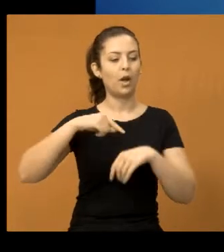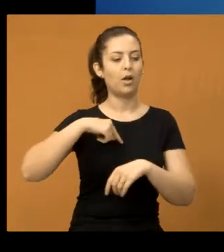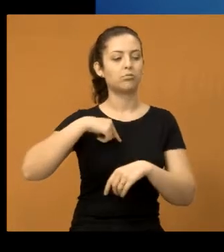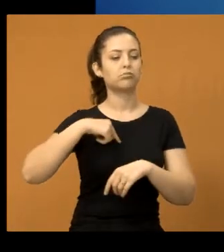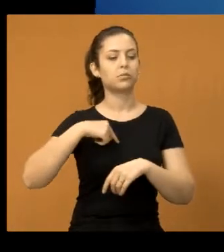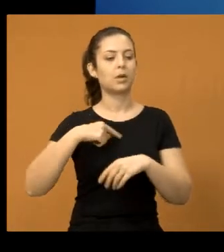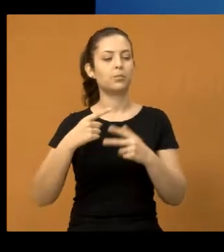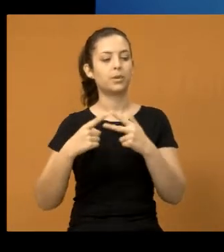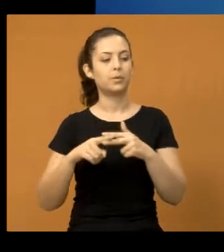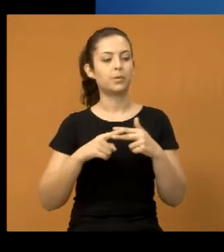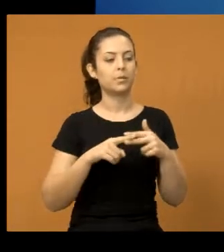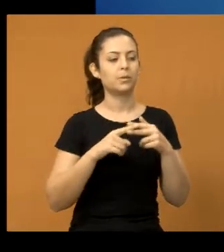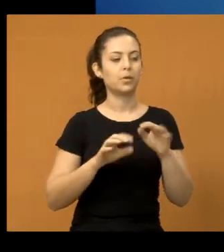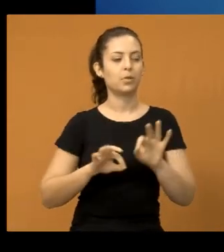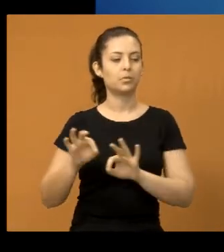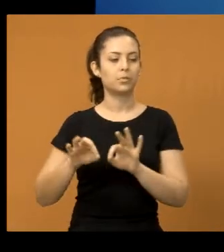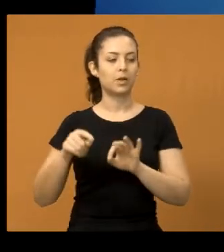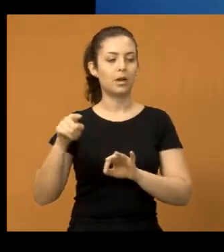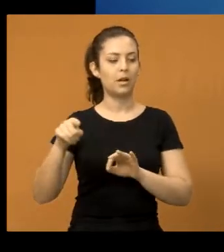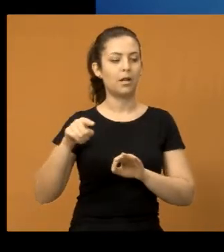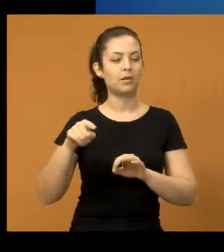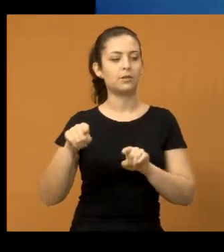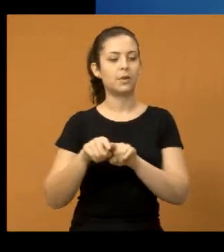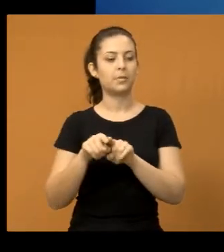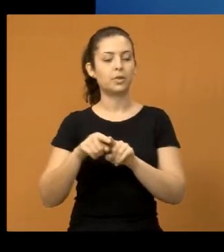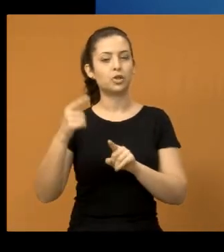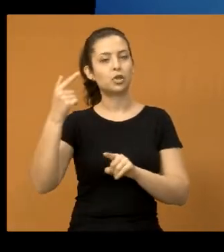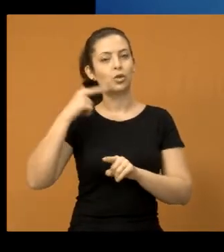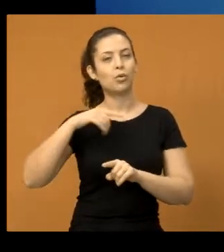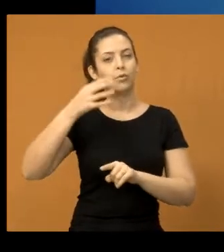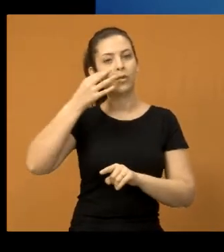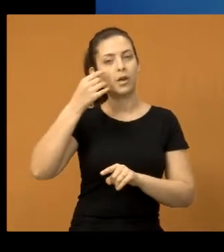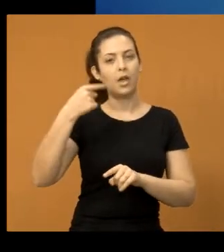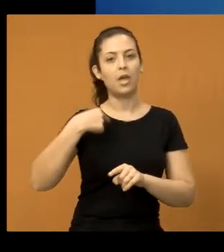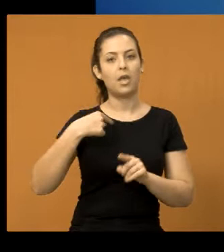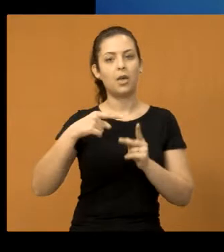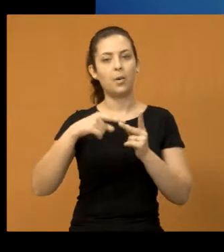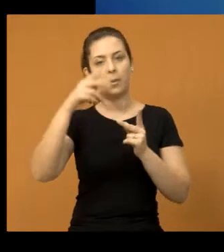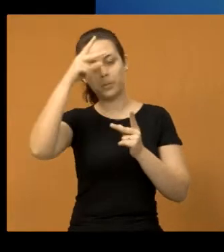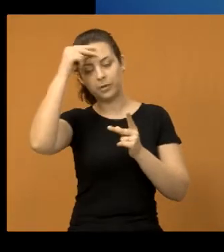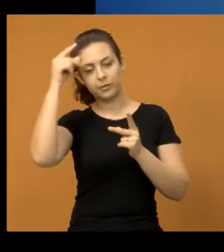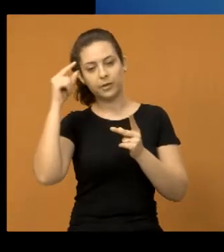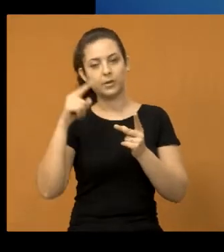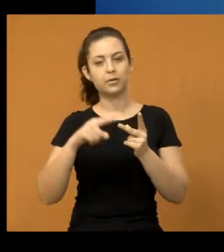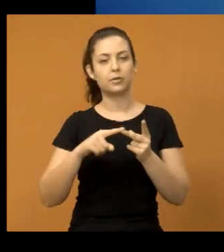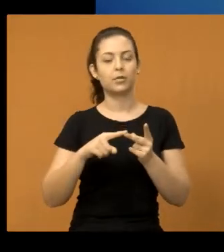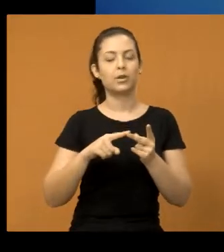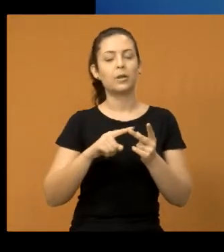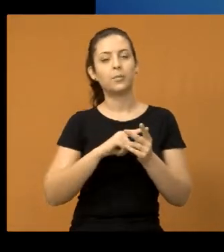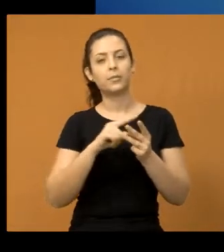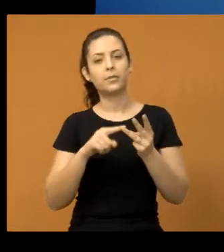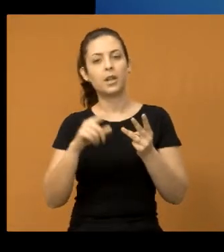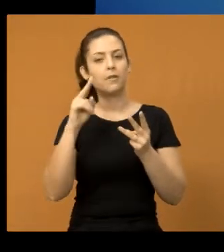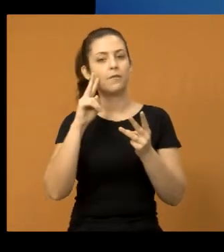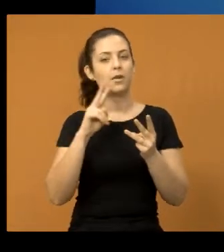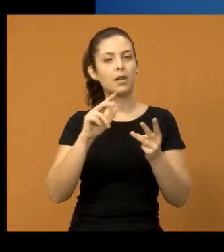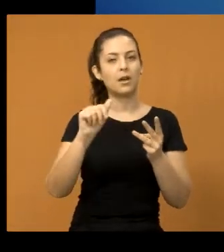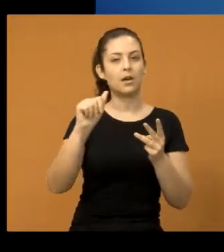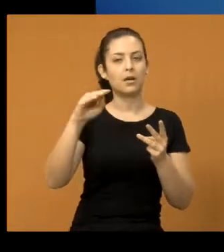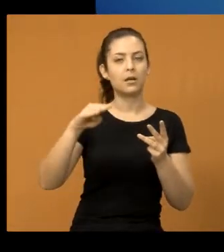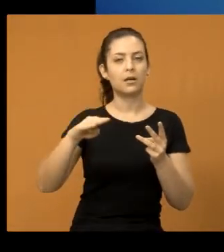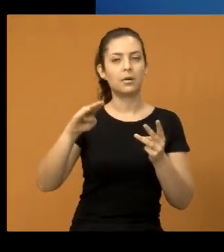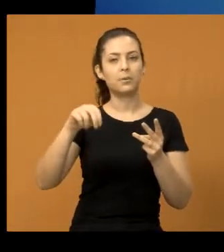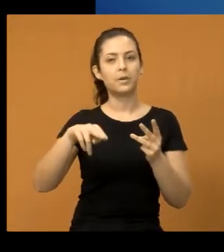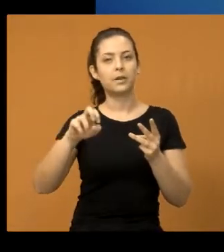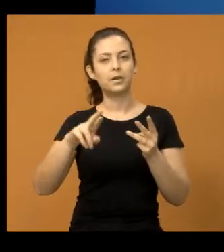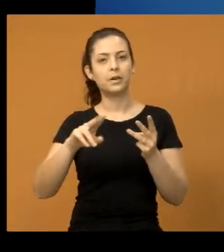manutenção que está sendo feita lá na Vila Zezé, e ali de novo estava presente eu, o prefeito Isaías, o vereador Abner esteve por lá